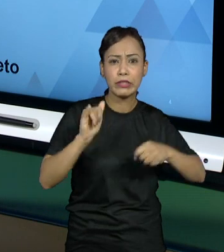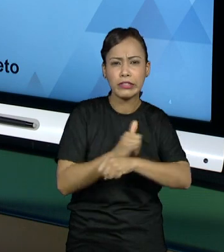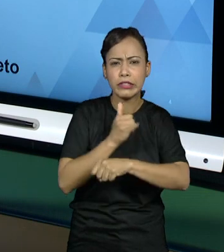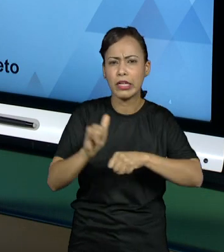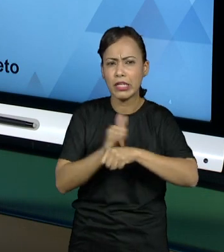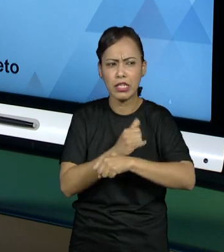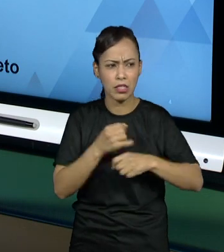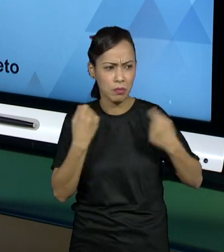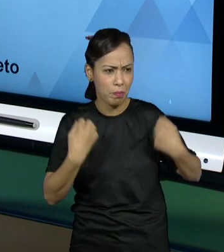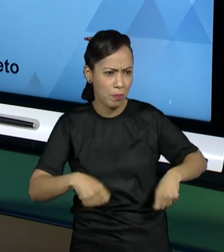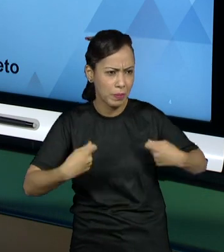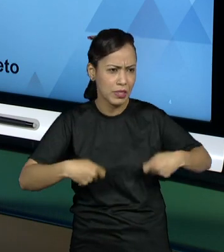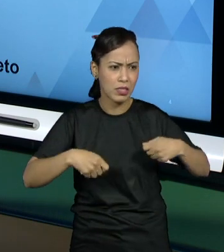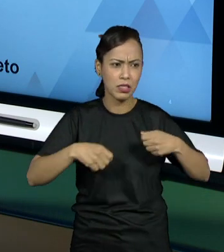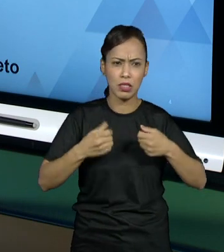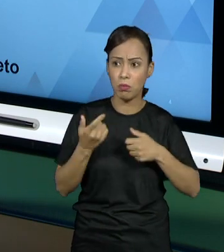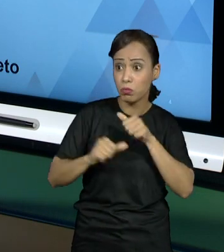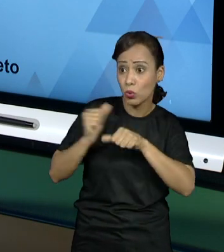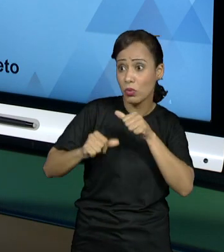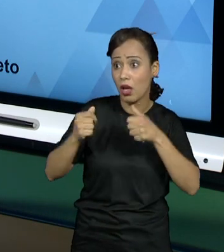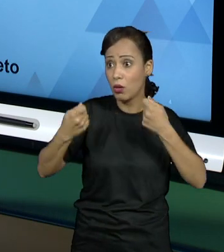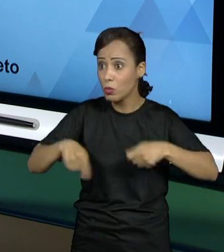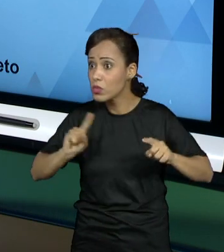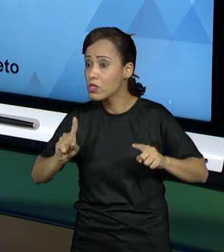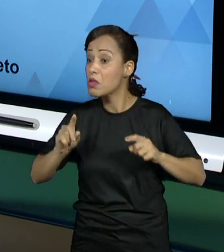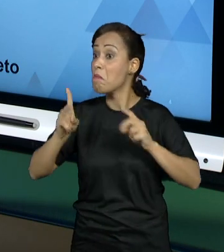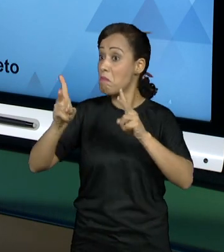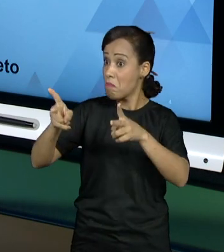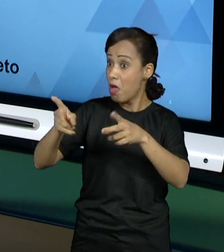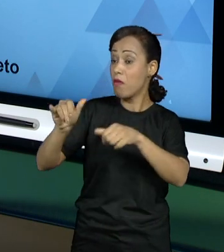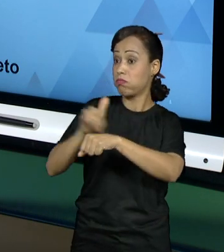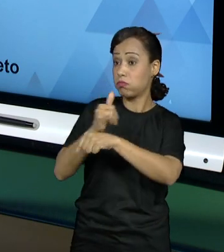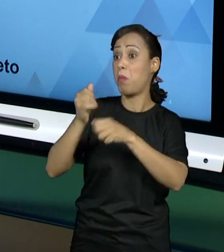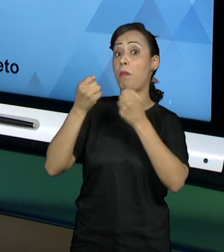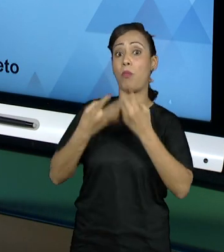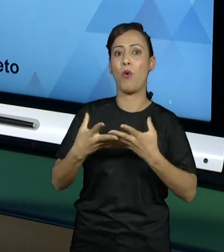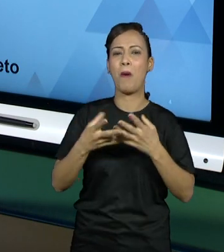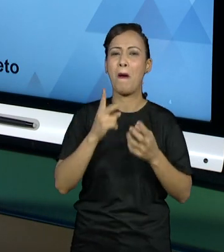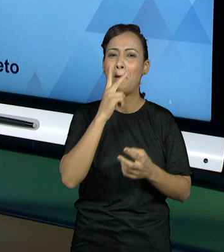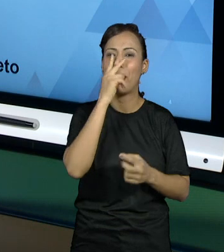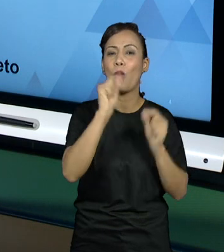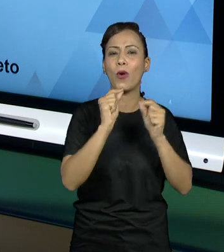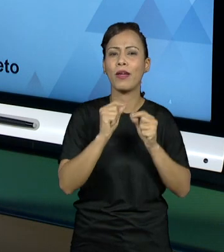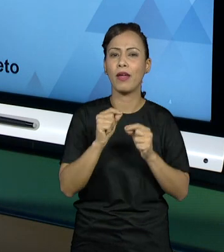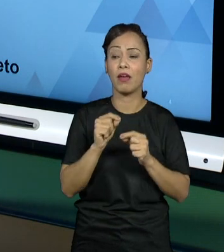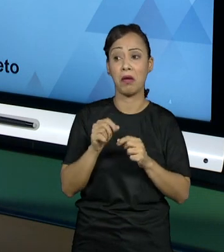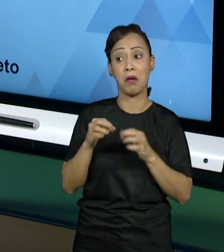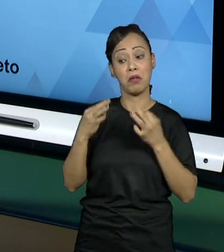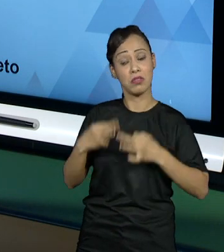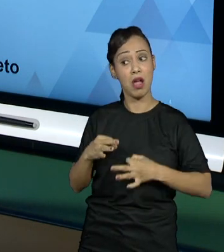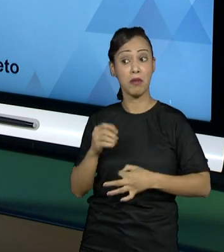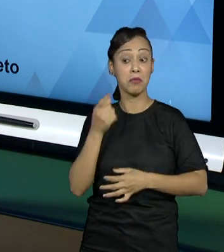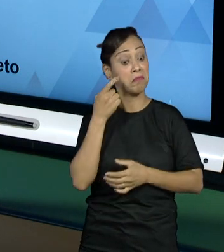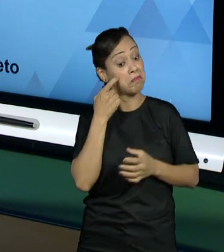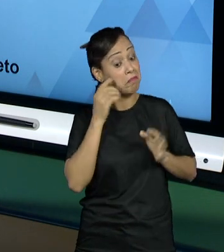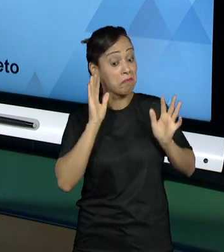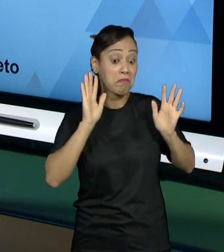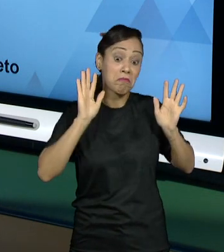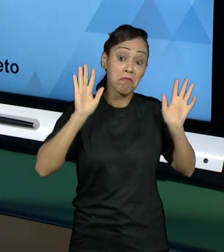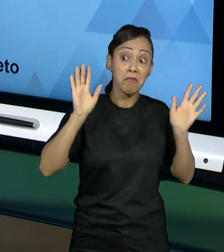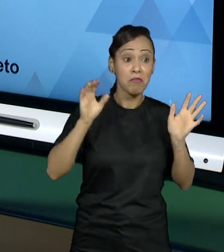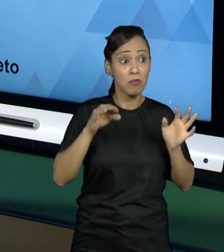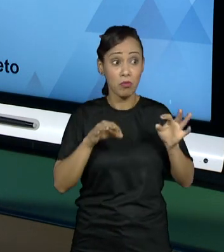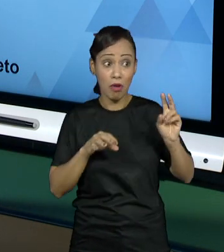dando sugestões, fazendo o papel daquela pessoa que fica lá colocando a pulguinha atrás da orelha, aquele ponto de interrogação, se